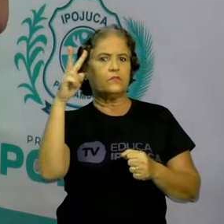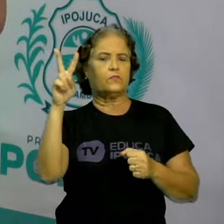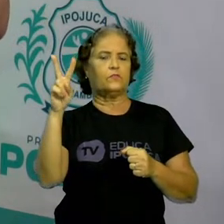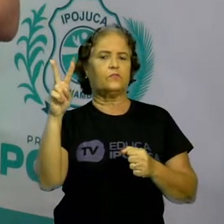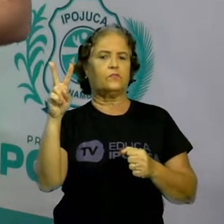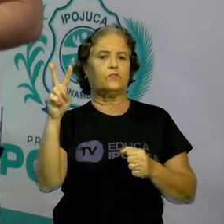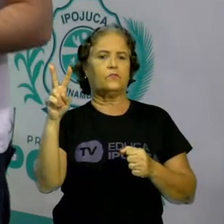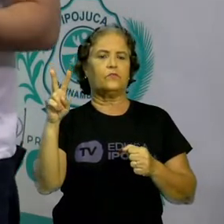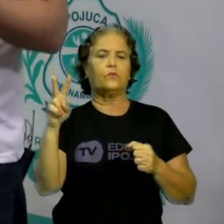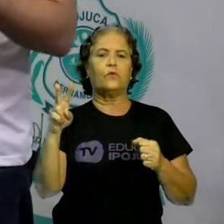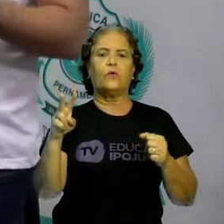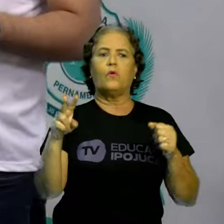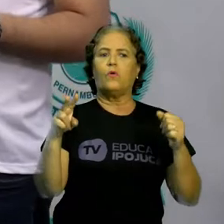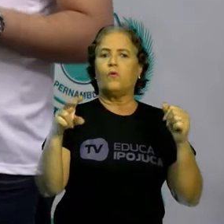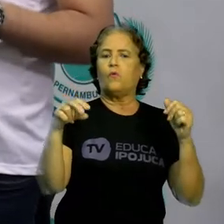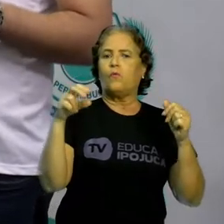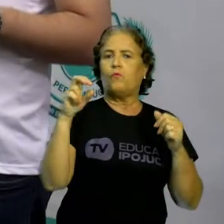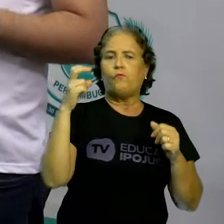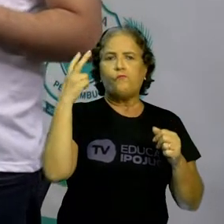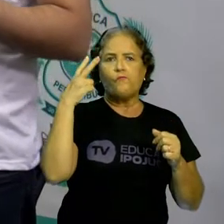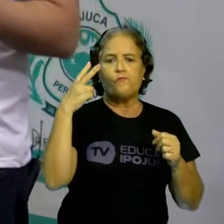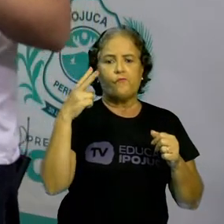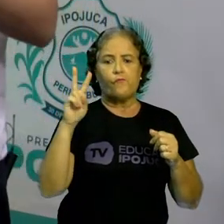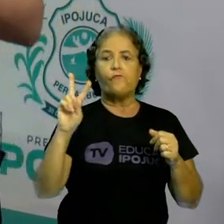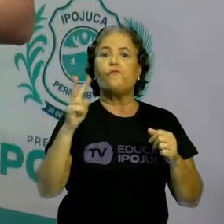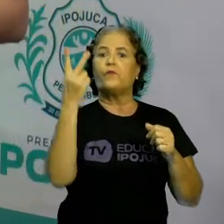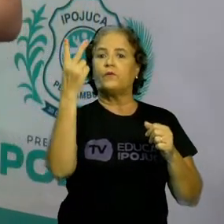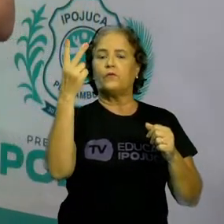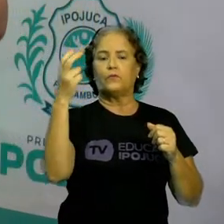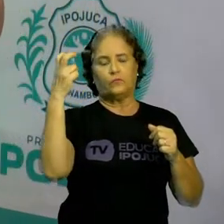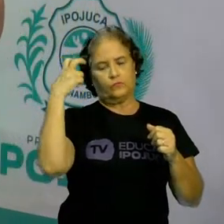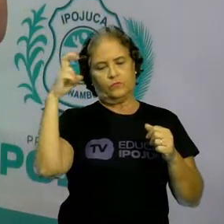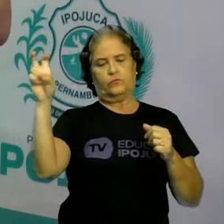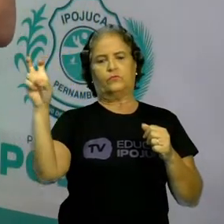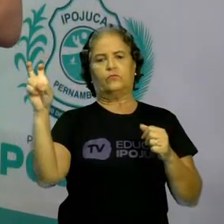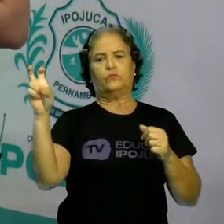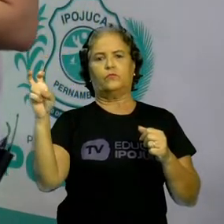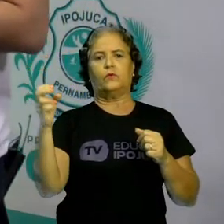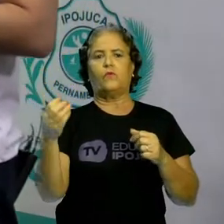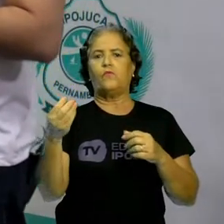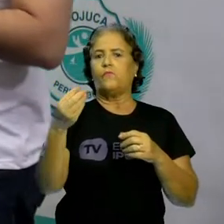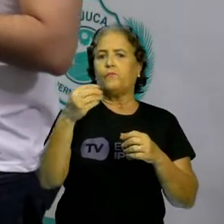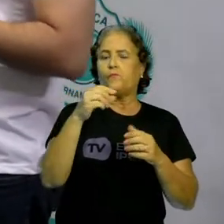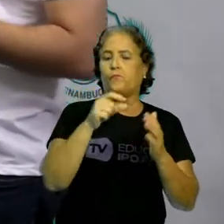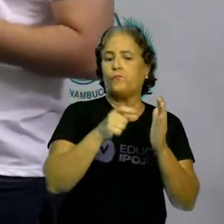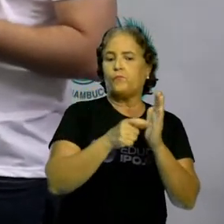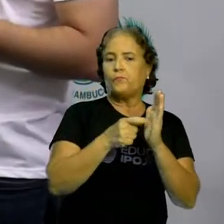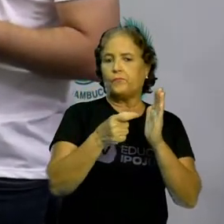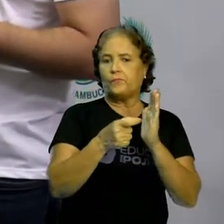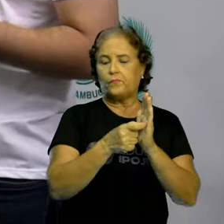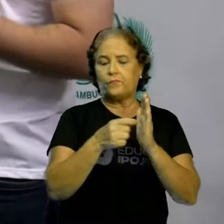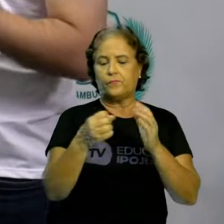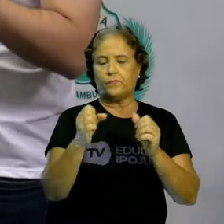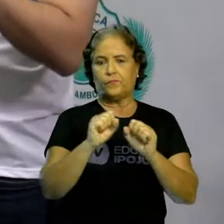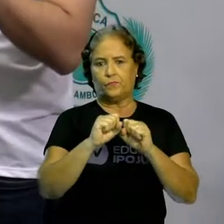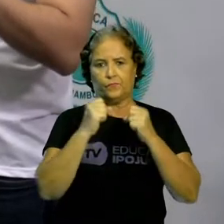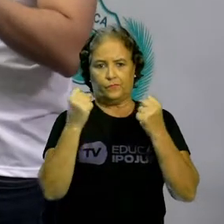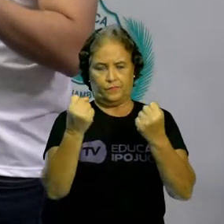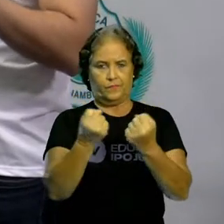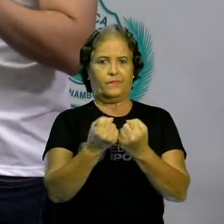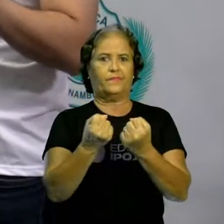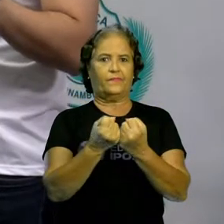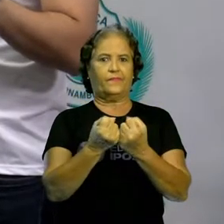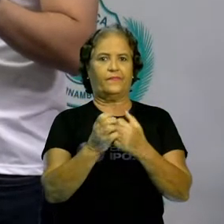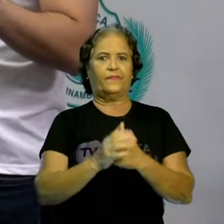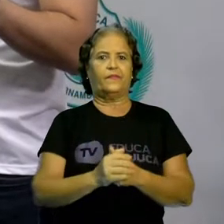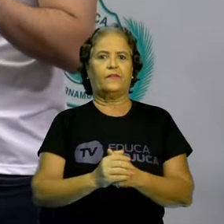cultural, ela passa a ser patrimônio daquela sociedade, ok? É